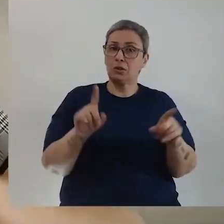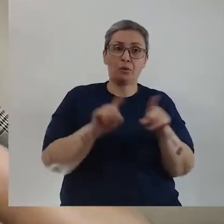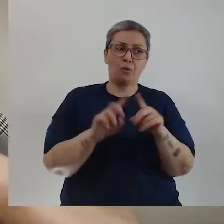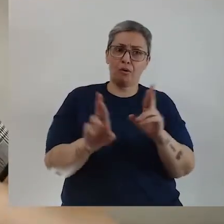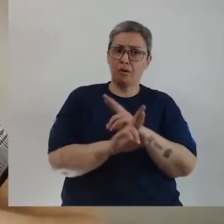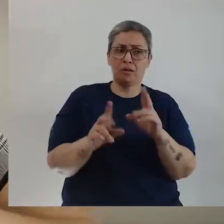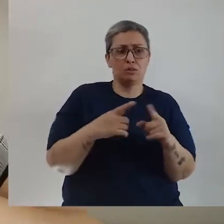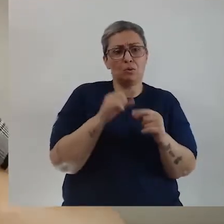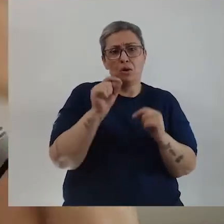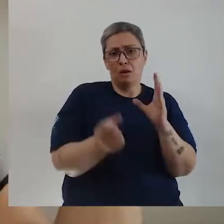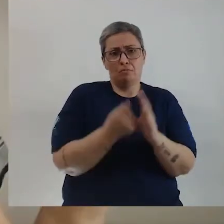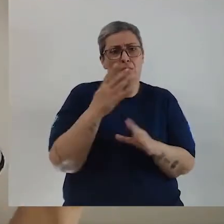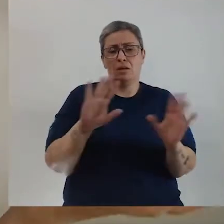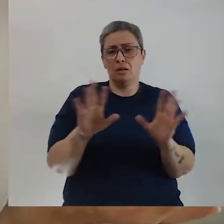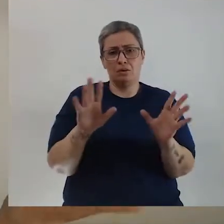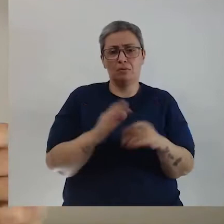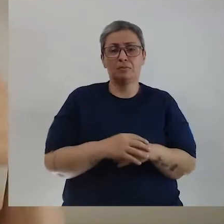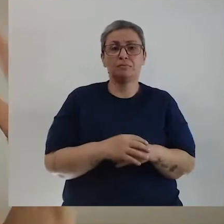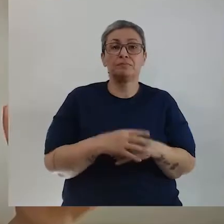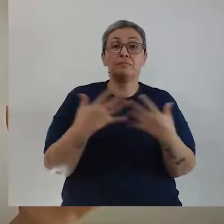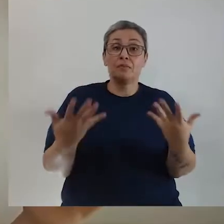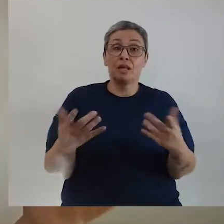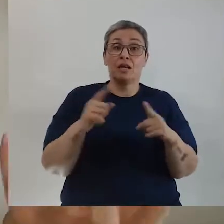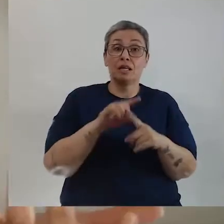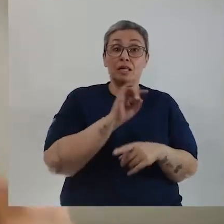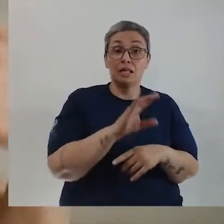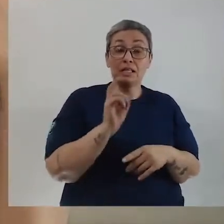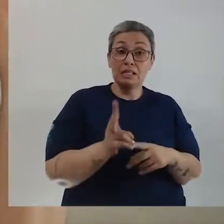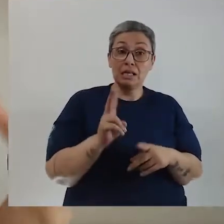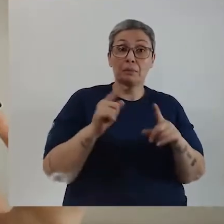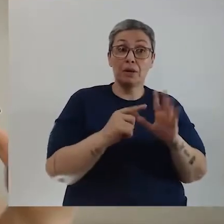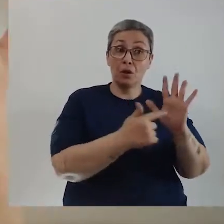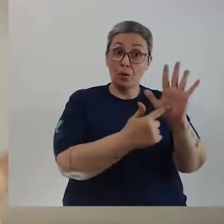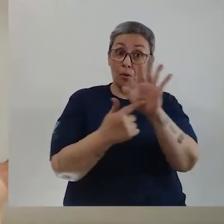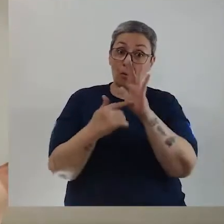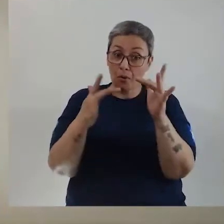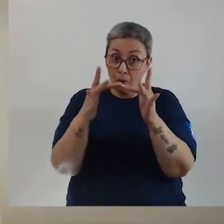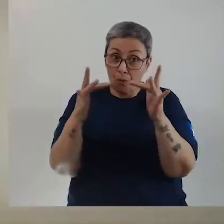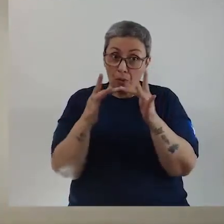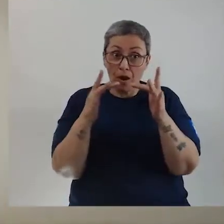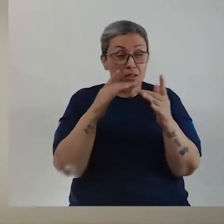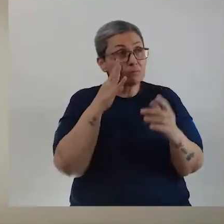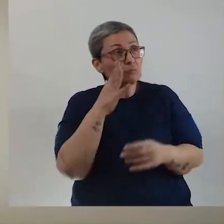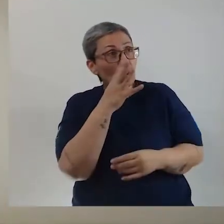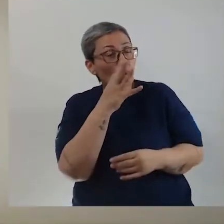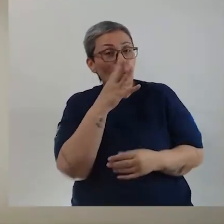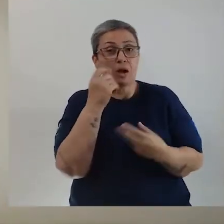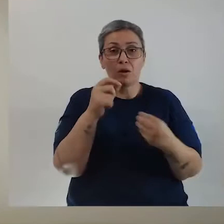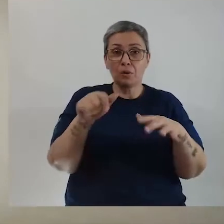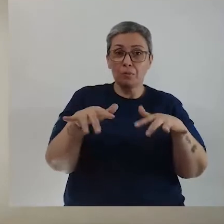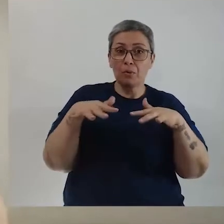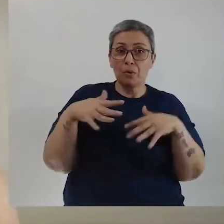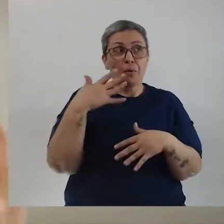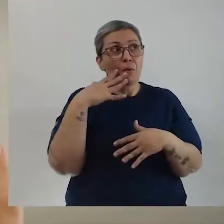E não somente da interação dela com quem criou ela, né? Com o artista. Então, cada vez que a obra está em contato com o espectador,